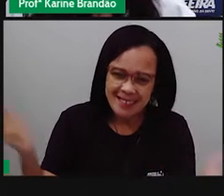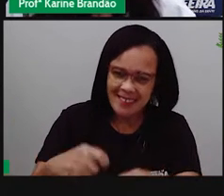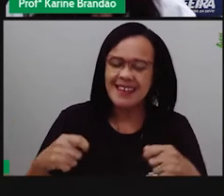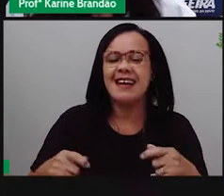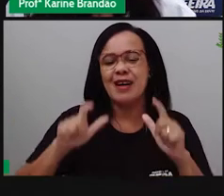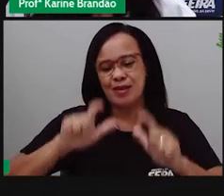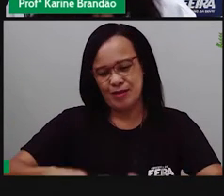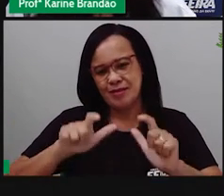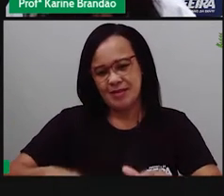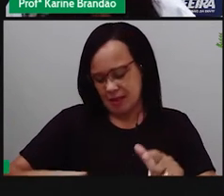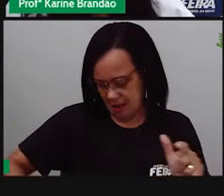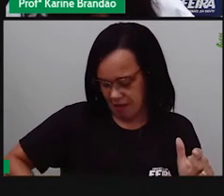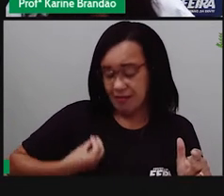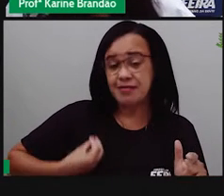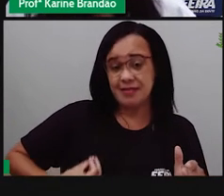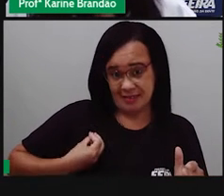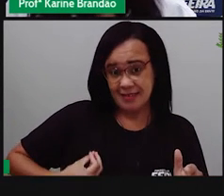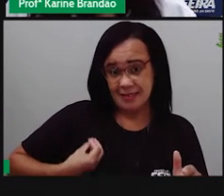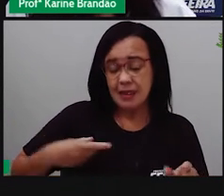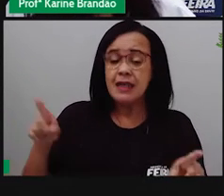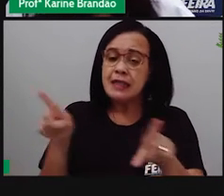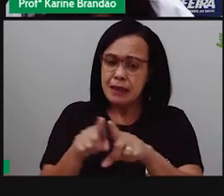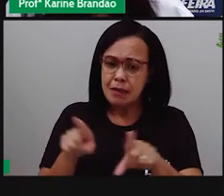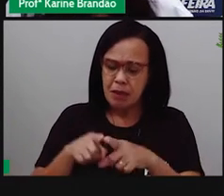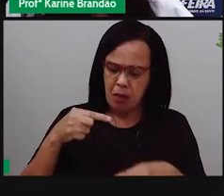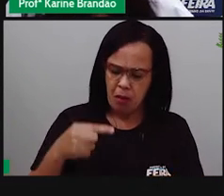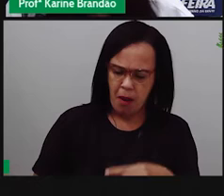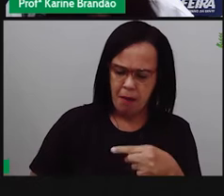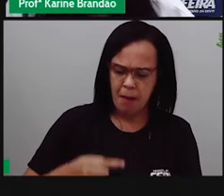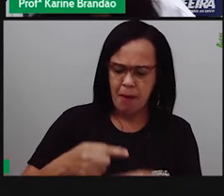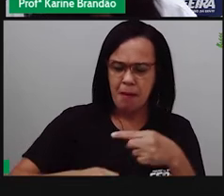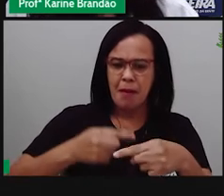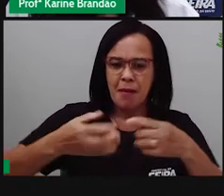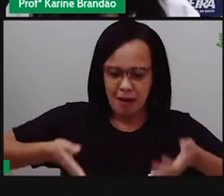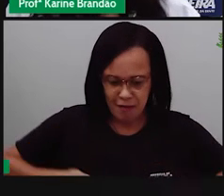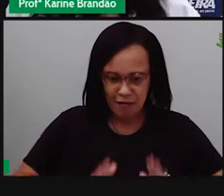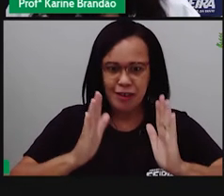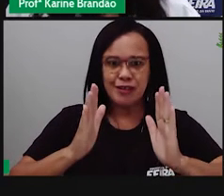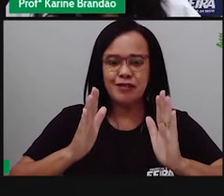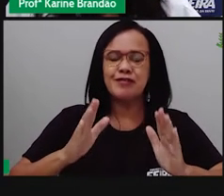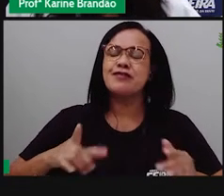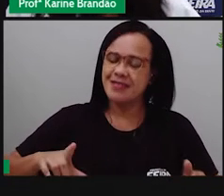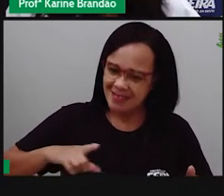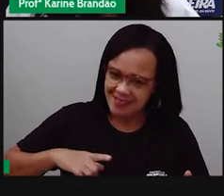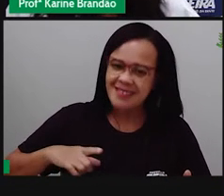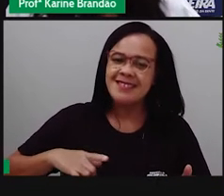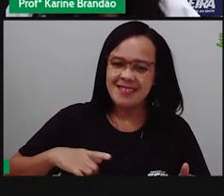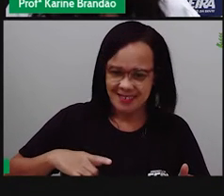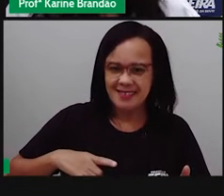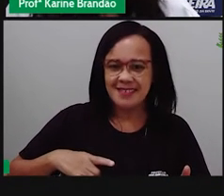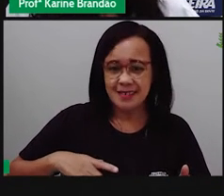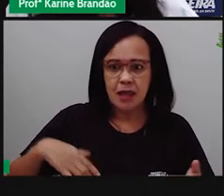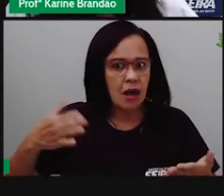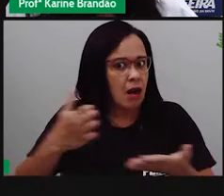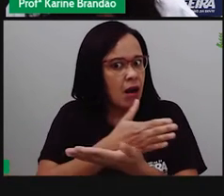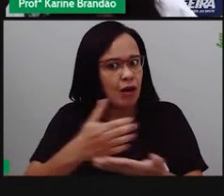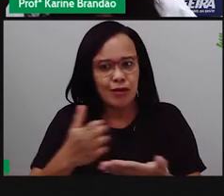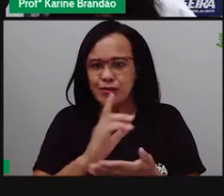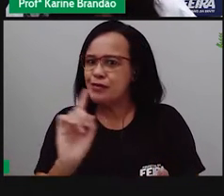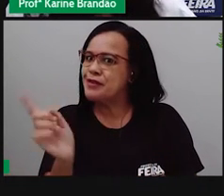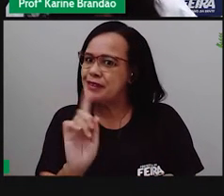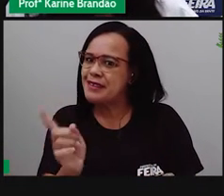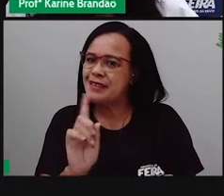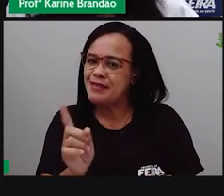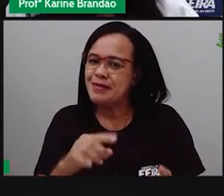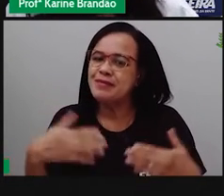além disso, eles vão conseguir gerar filhos, eles vão conseguir se reproduzir. E aí, lembra daquela história de que a gente só dá o que